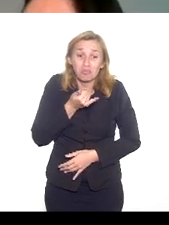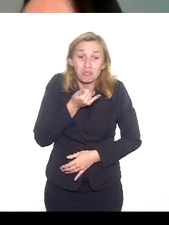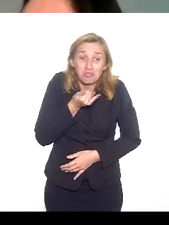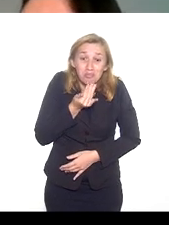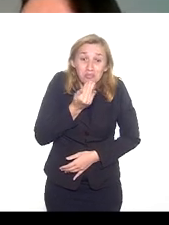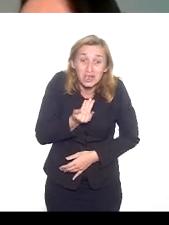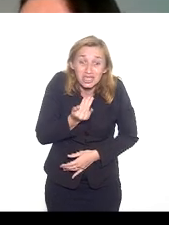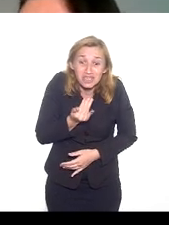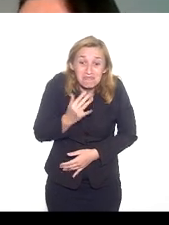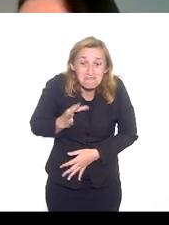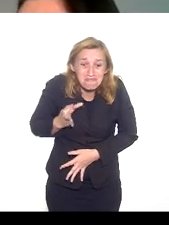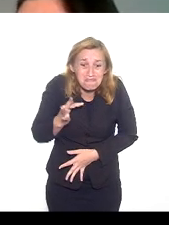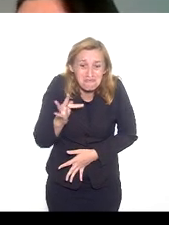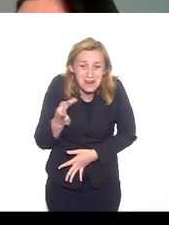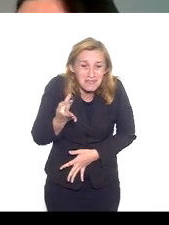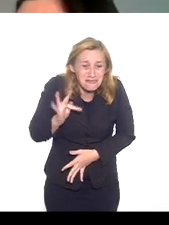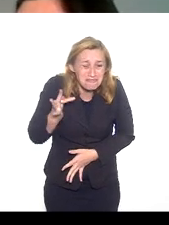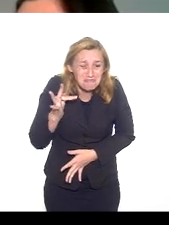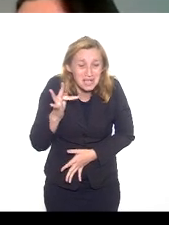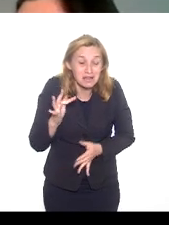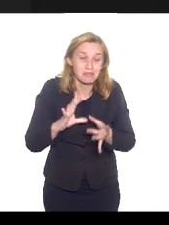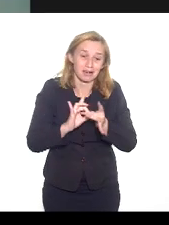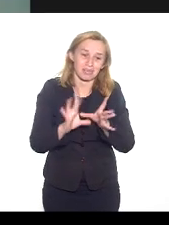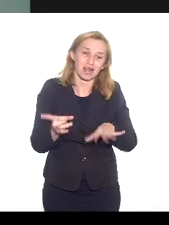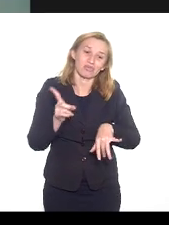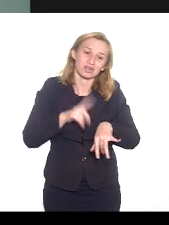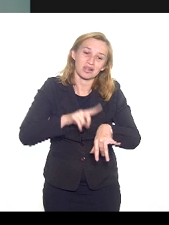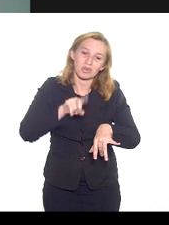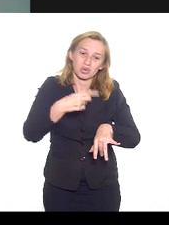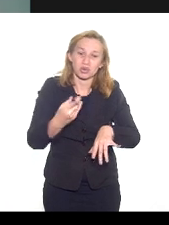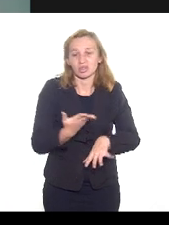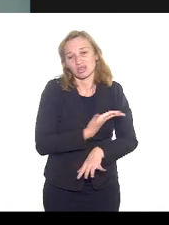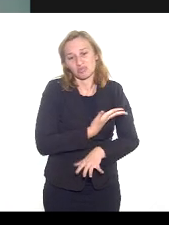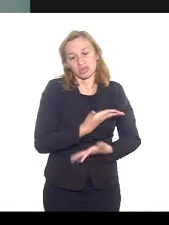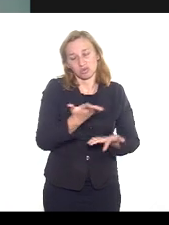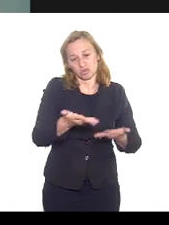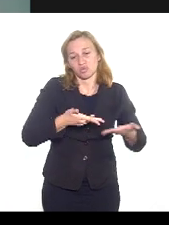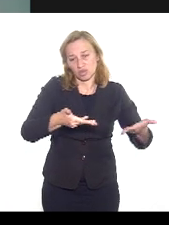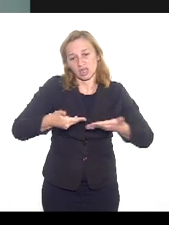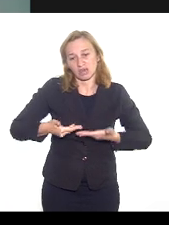senhor ser muito breve para a gente poder liberar o tempo para os nossos convidados.